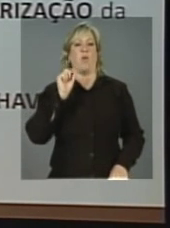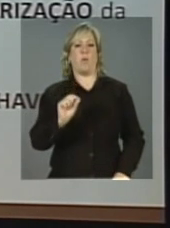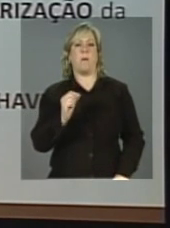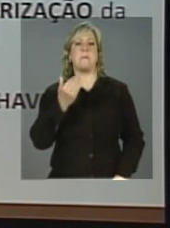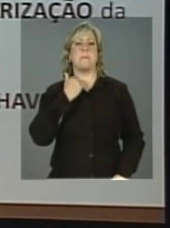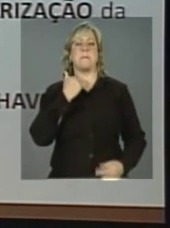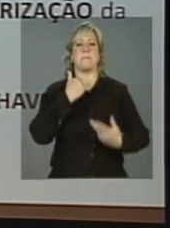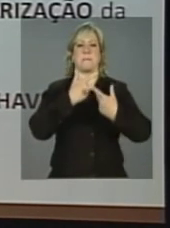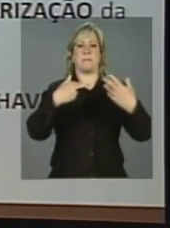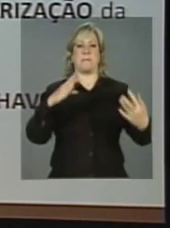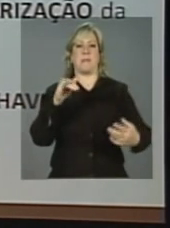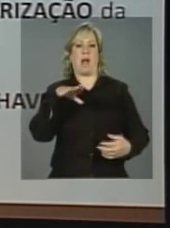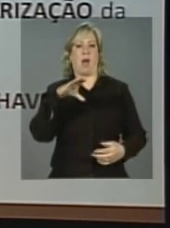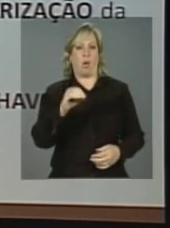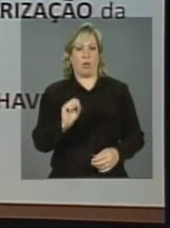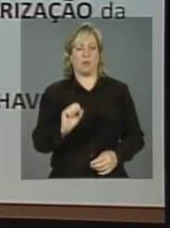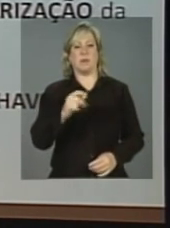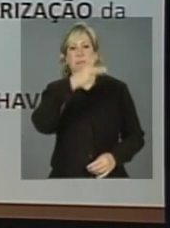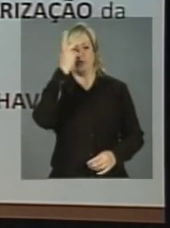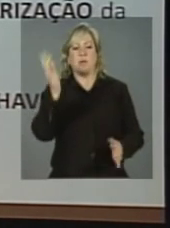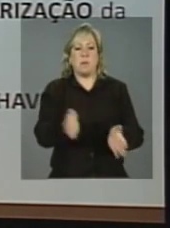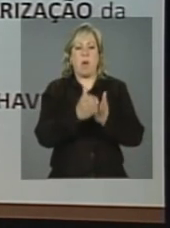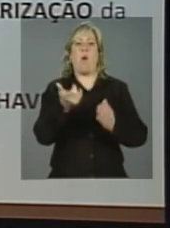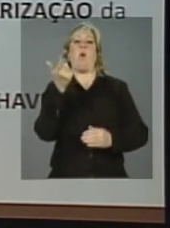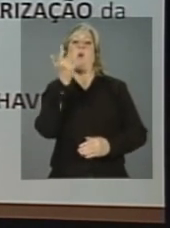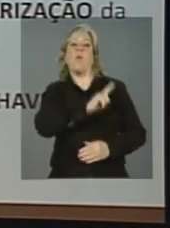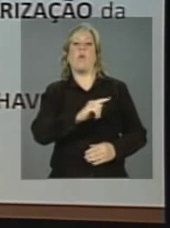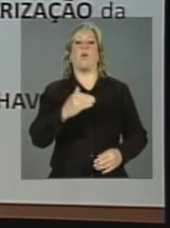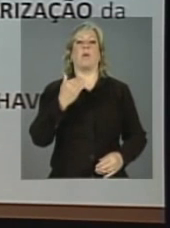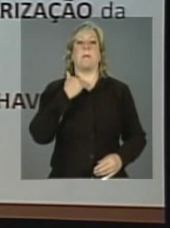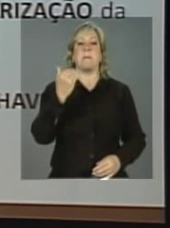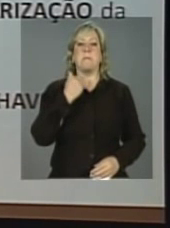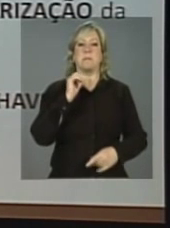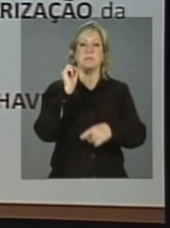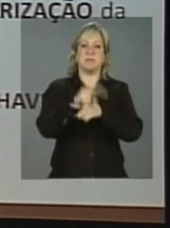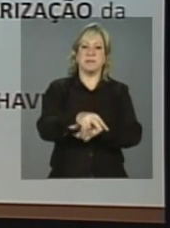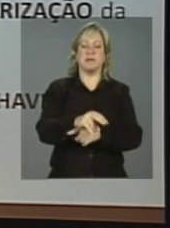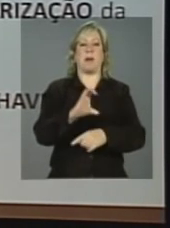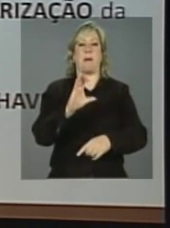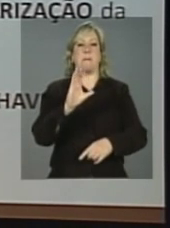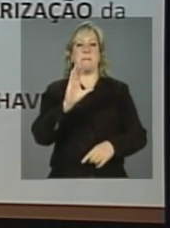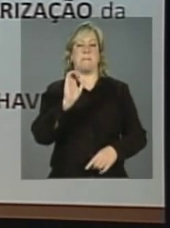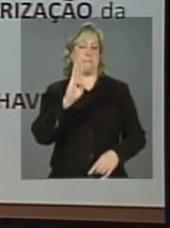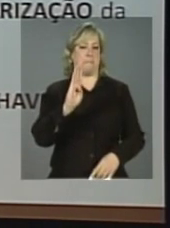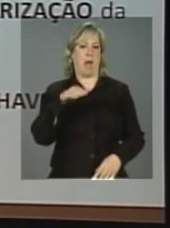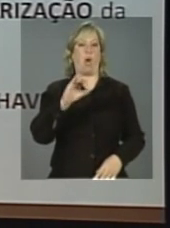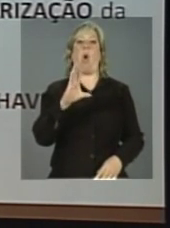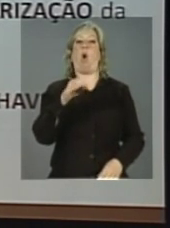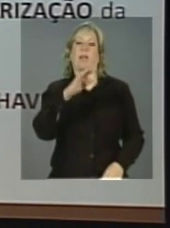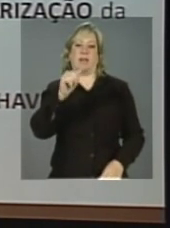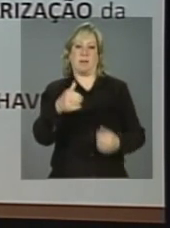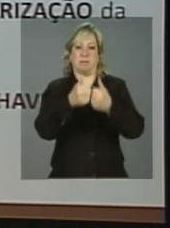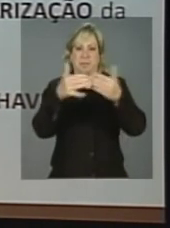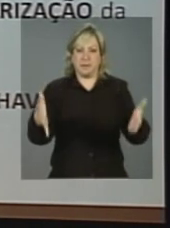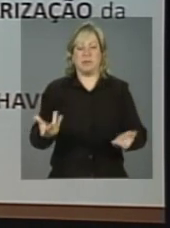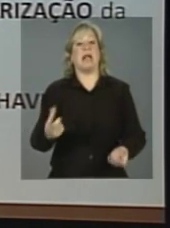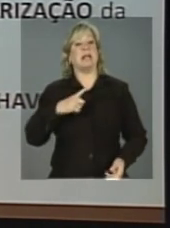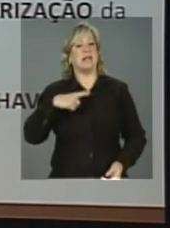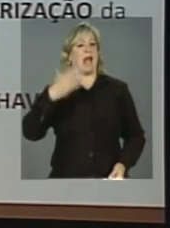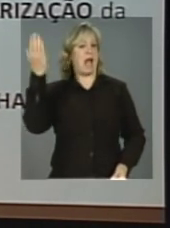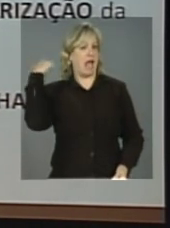da população de baixa renda. Havia muitas famílias, muitas pessoas que